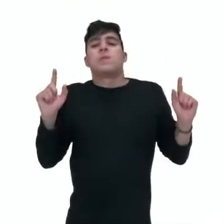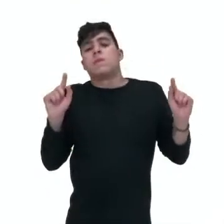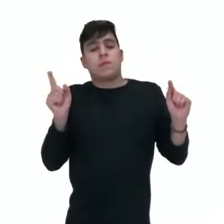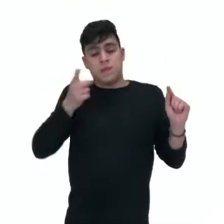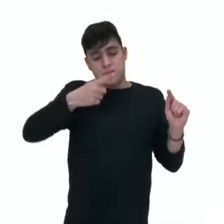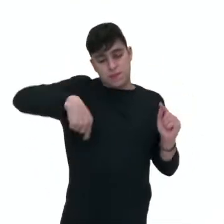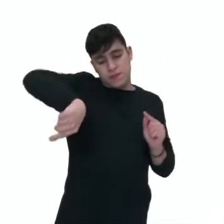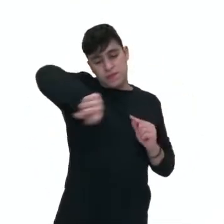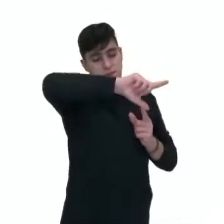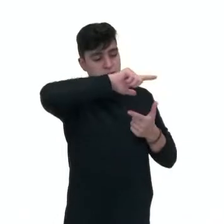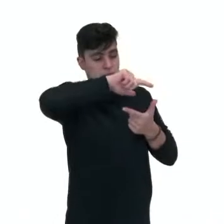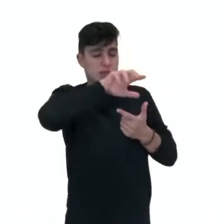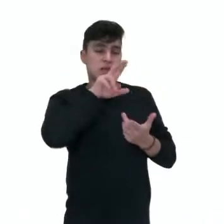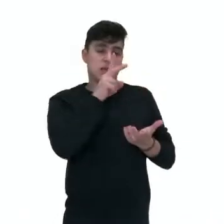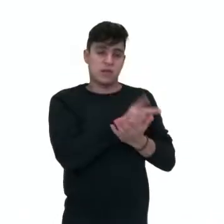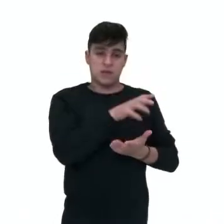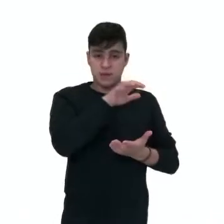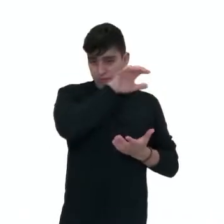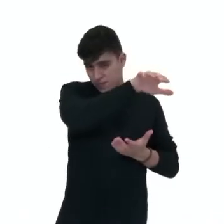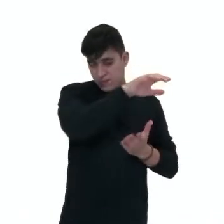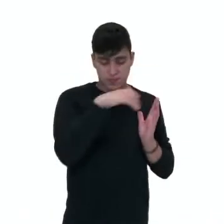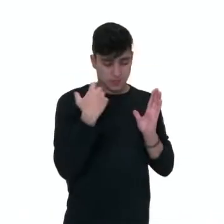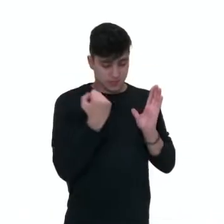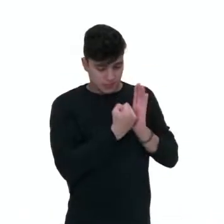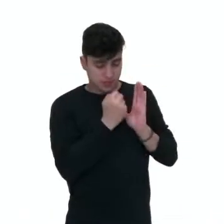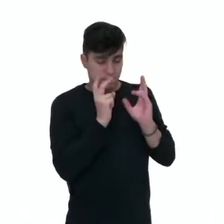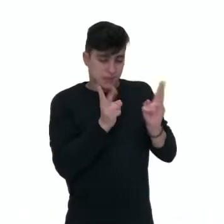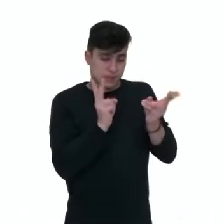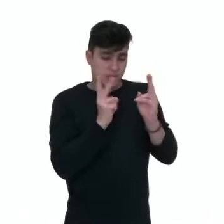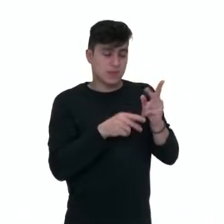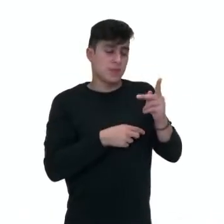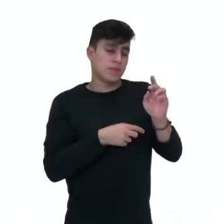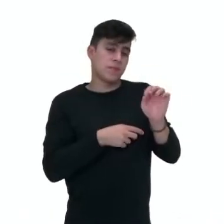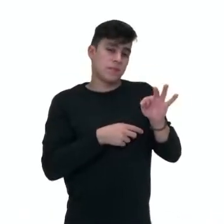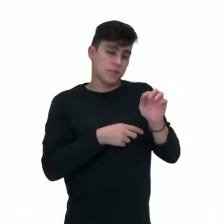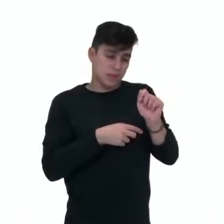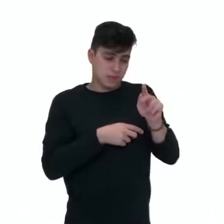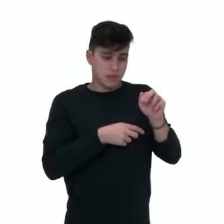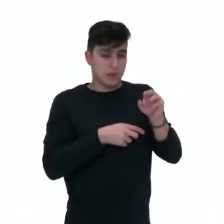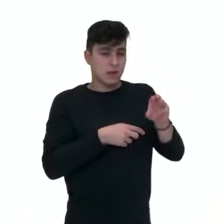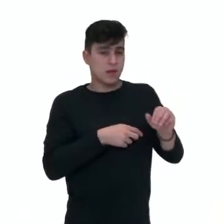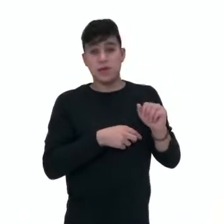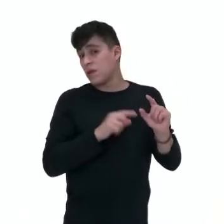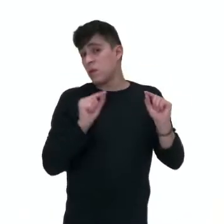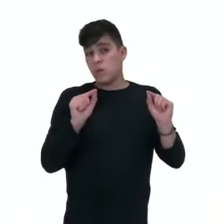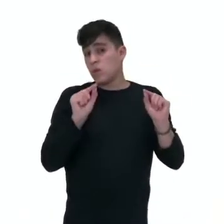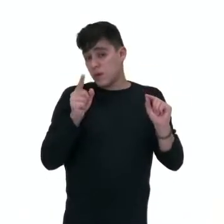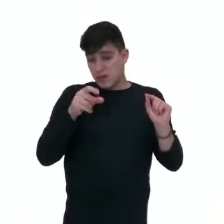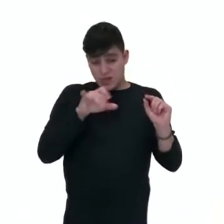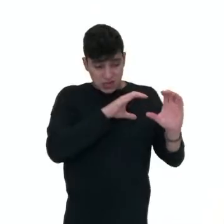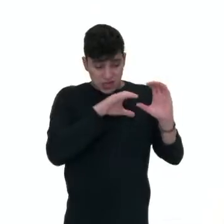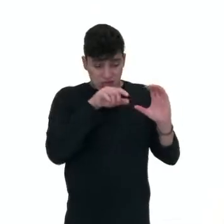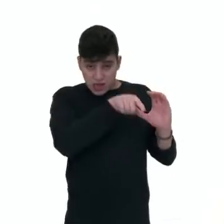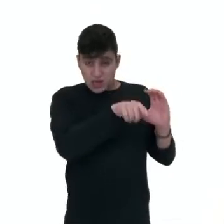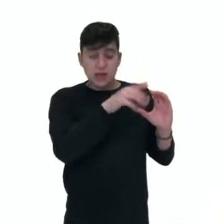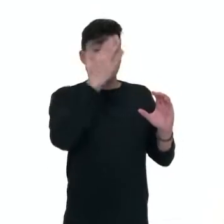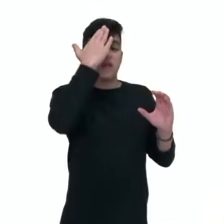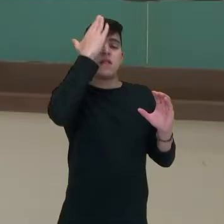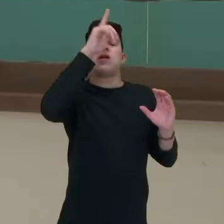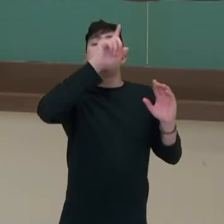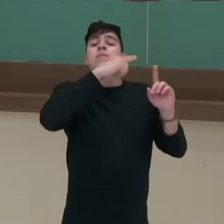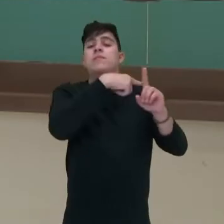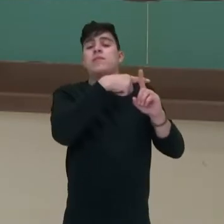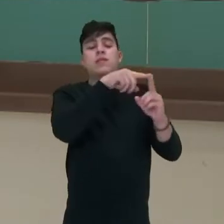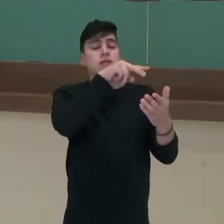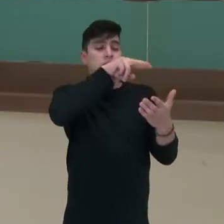partitura convencional, sempre vai trabalhar esse símbolo, sempre no pentagrama, né? E quem pegar essa canção vai conseguir cantar ou tocar,